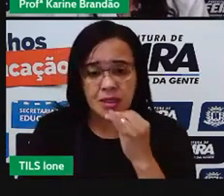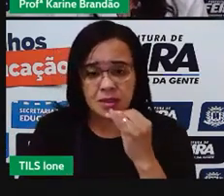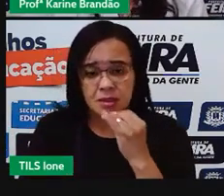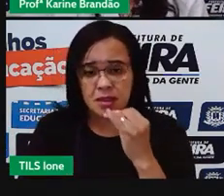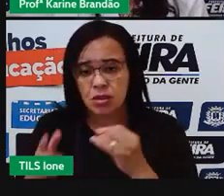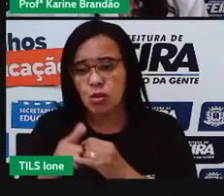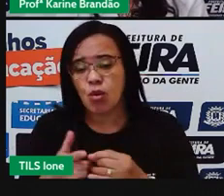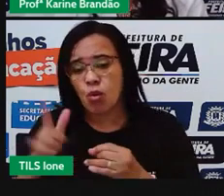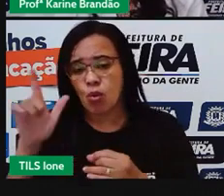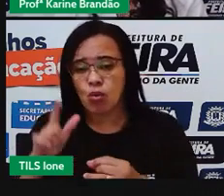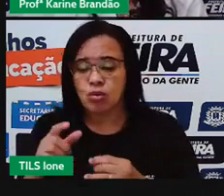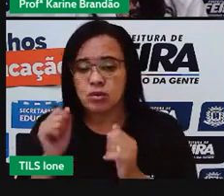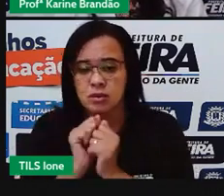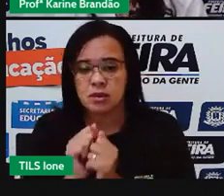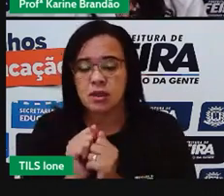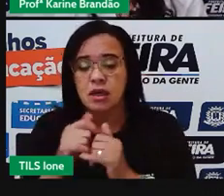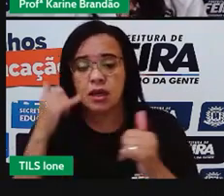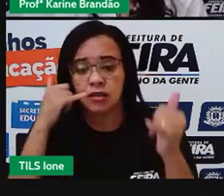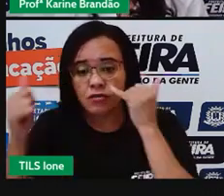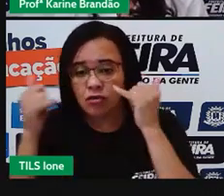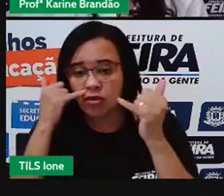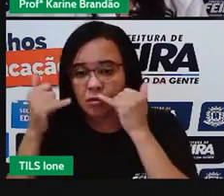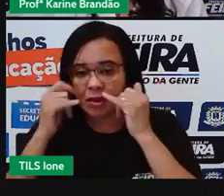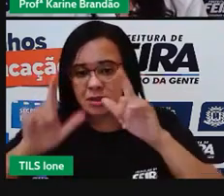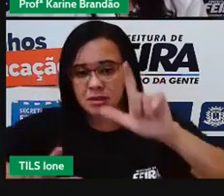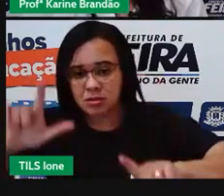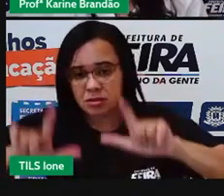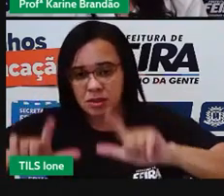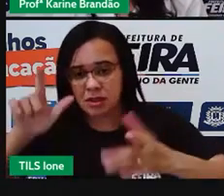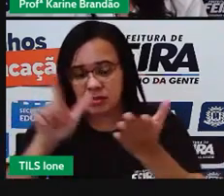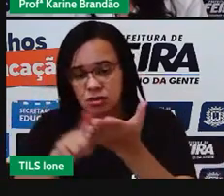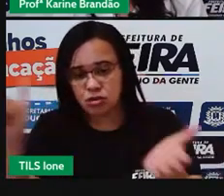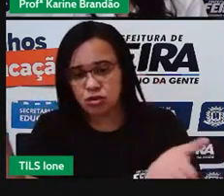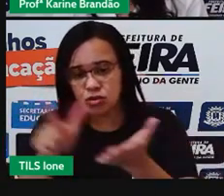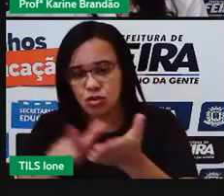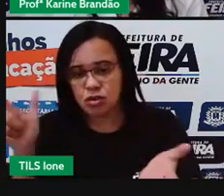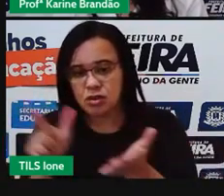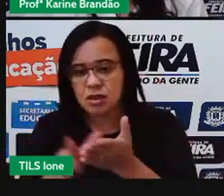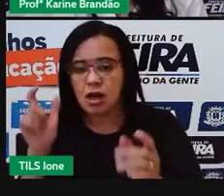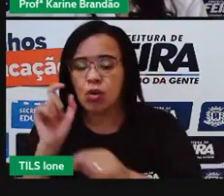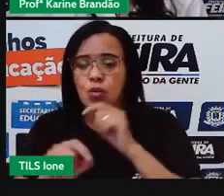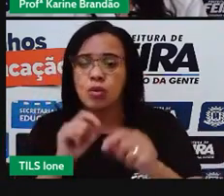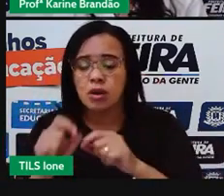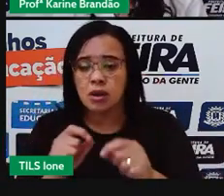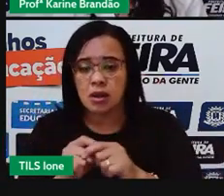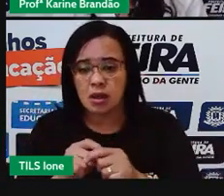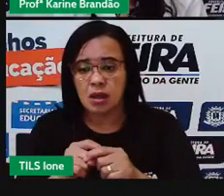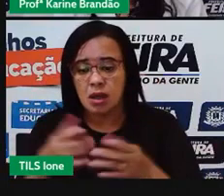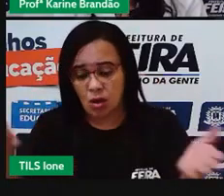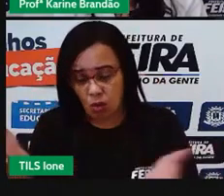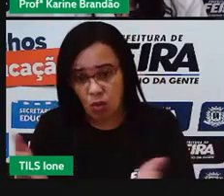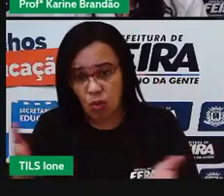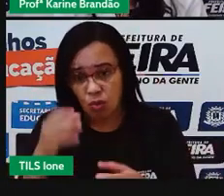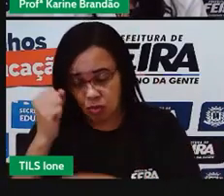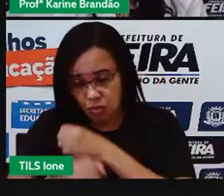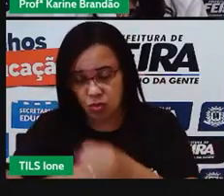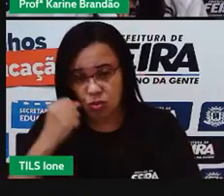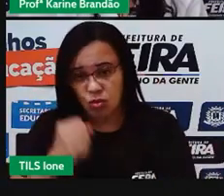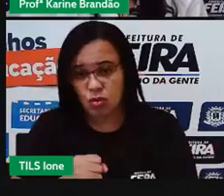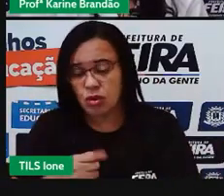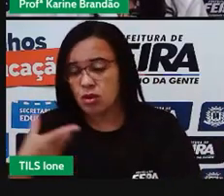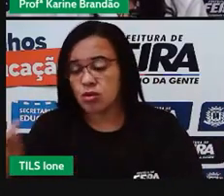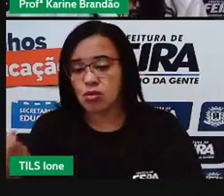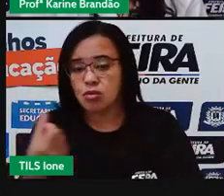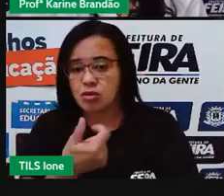notícia atual que nós estamos, né? Passando pela pior seca em 111 anos. Nós aqui no Brasil, né?